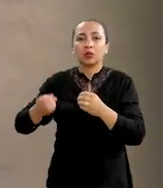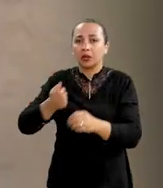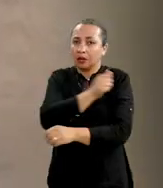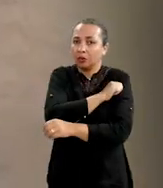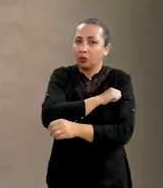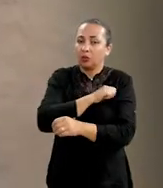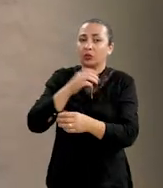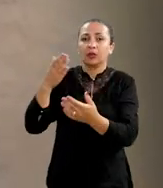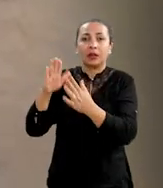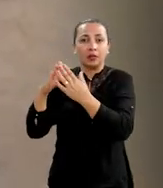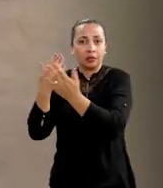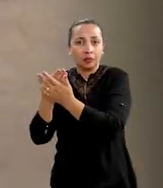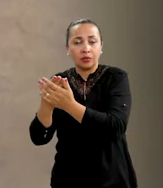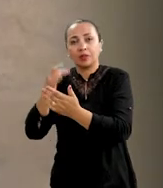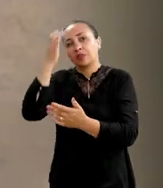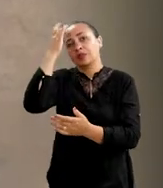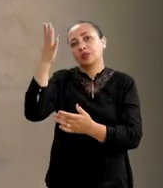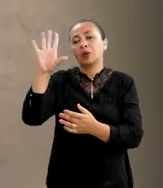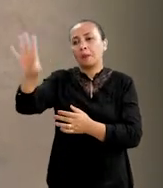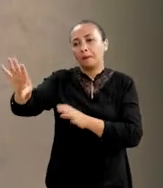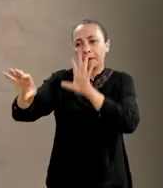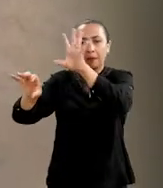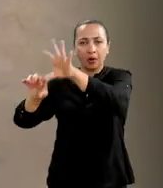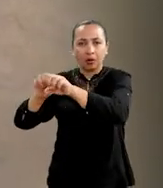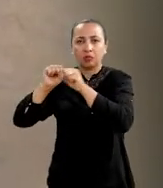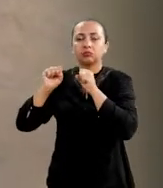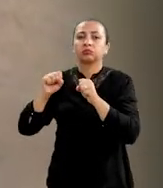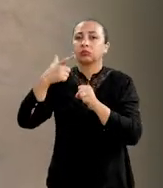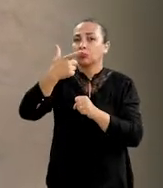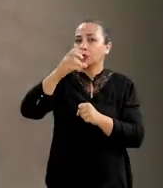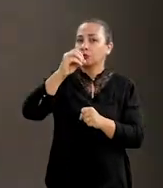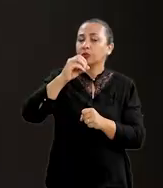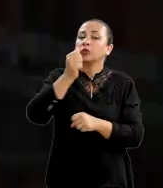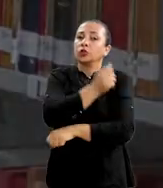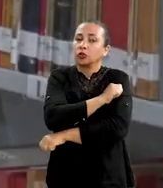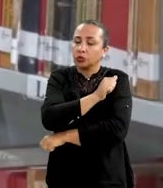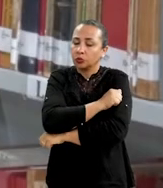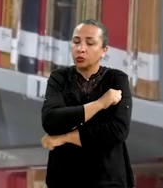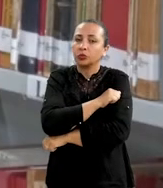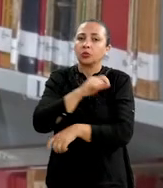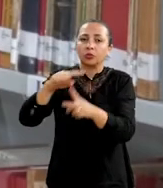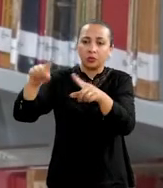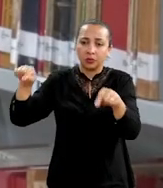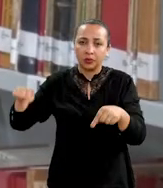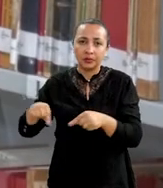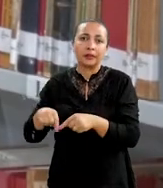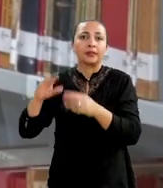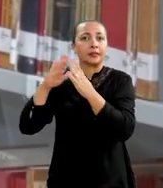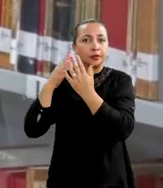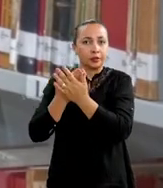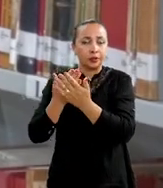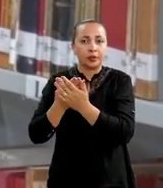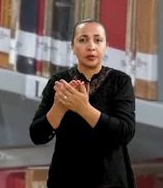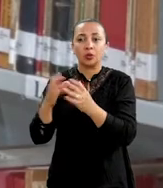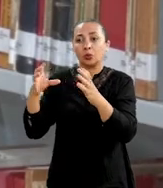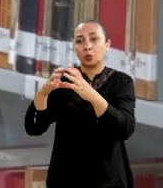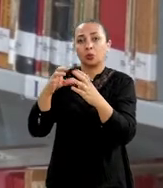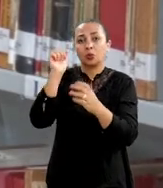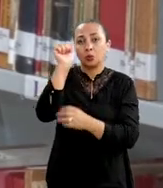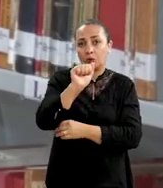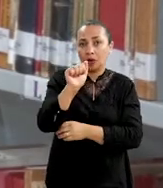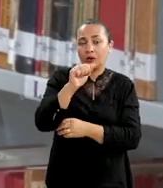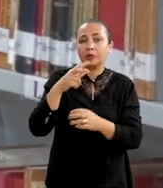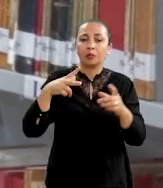isso facilitou. Pegamos alunos, 20 alunos de uma sala de aula da Galeria A, e depois a gente foi